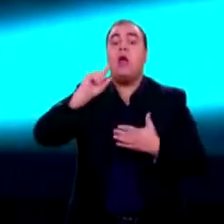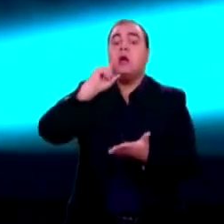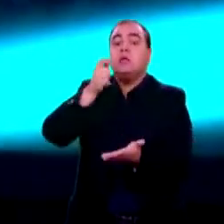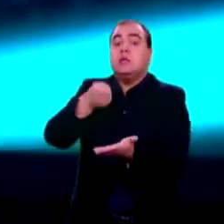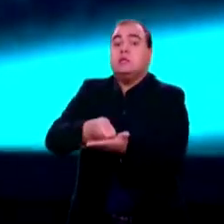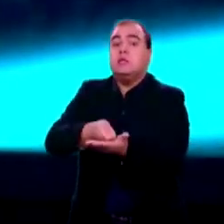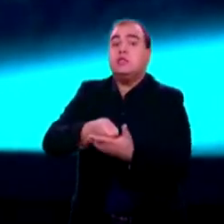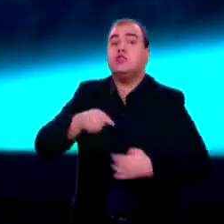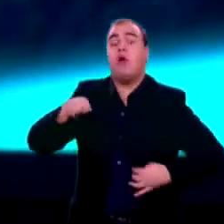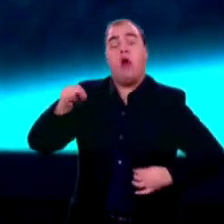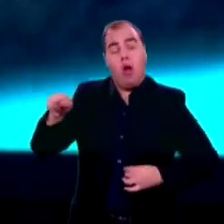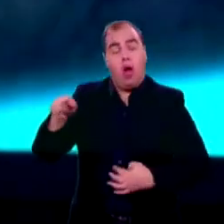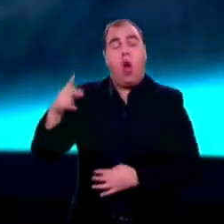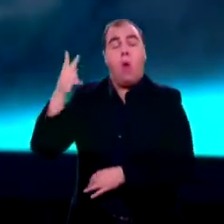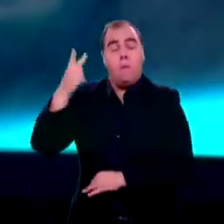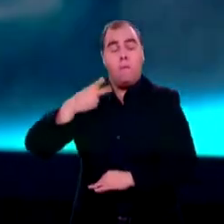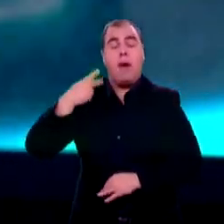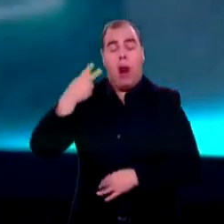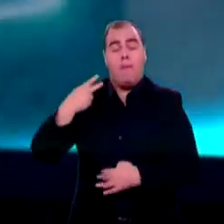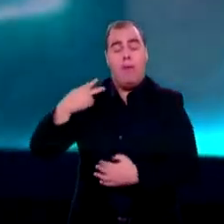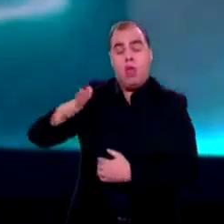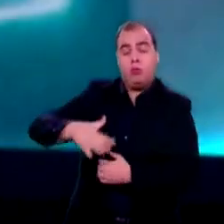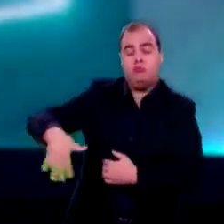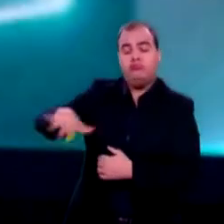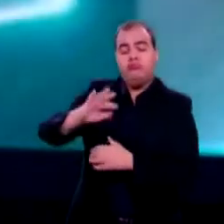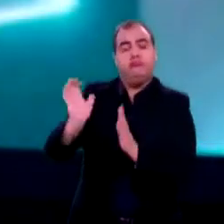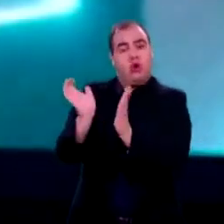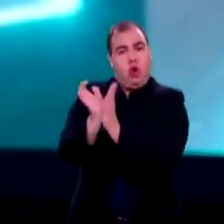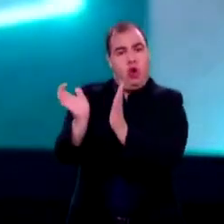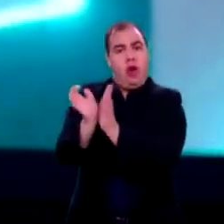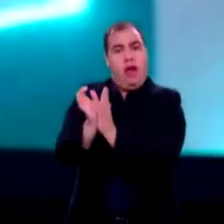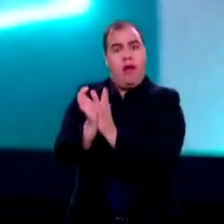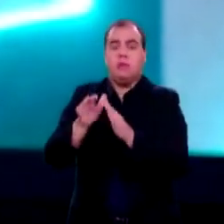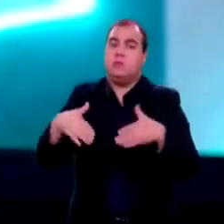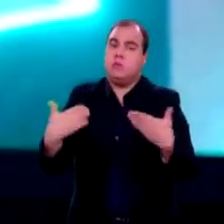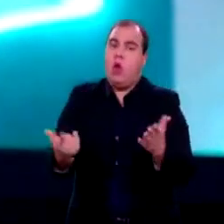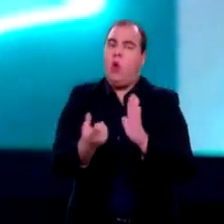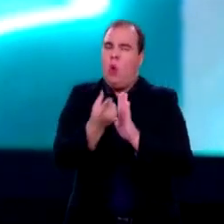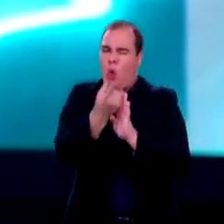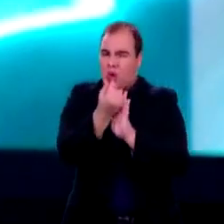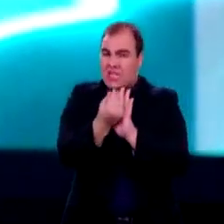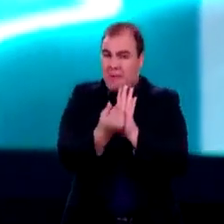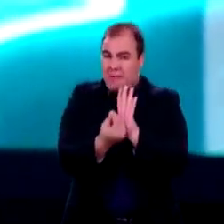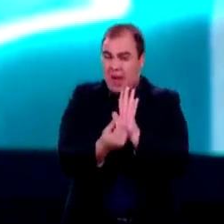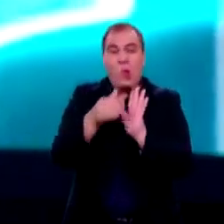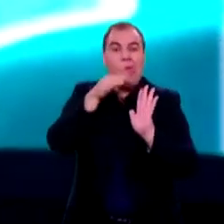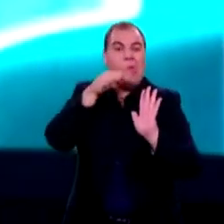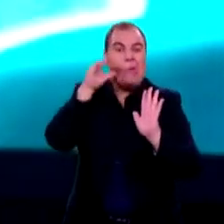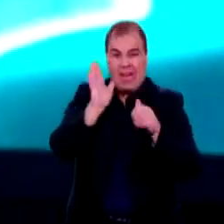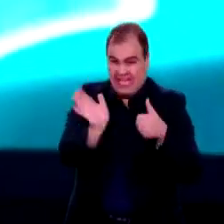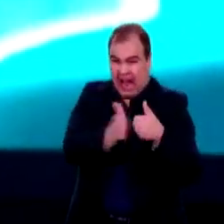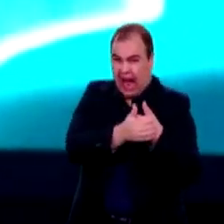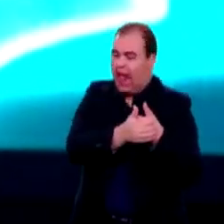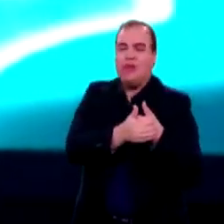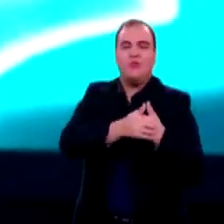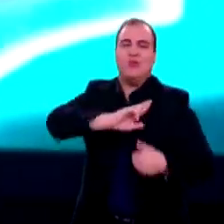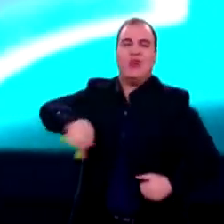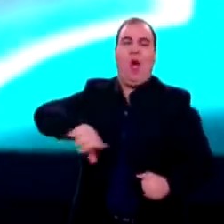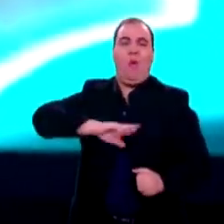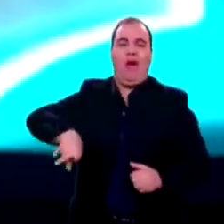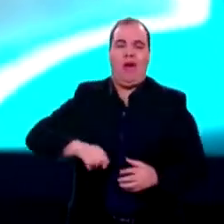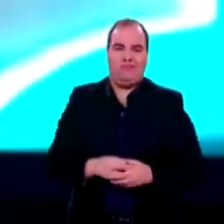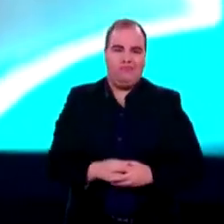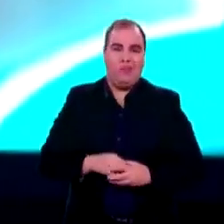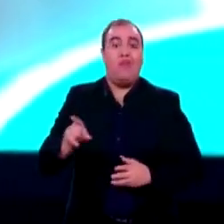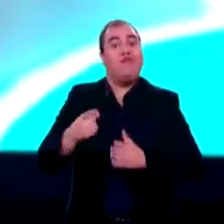no tocante a manter ou derrubar o veto. Então, o orçamento secreto, com todo respeito, não é secreto porque está em D.O. e